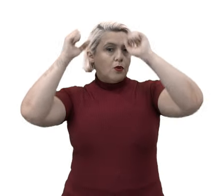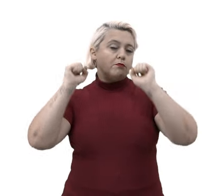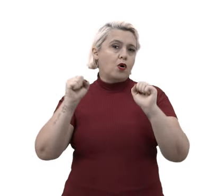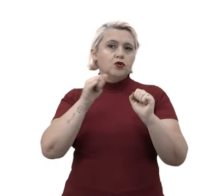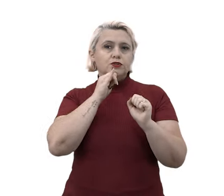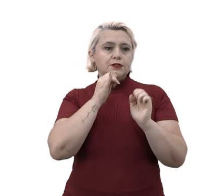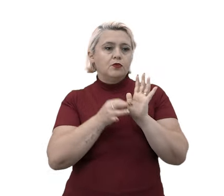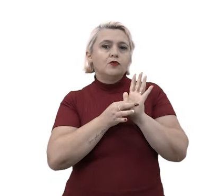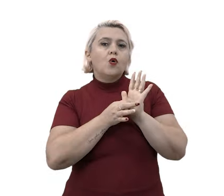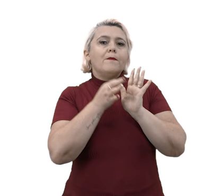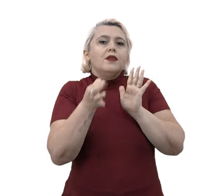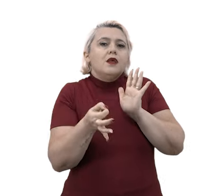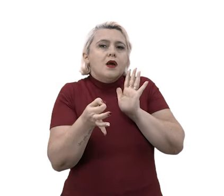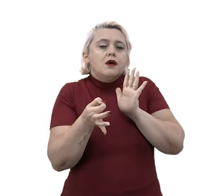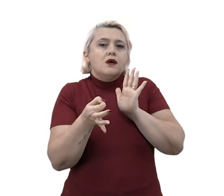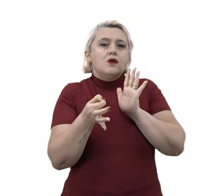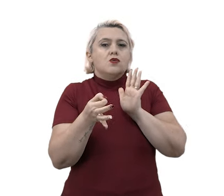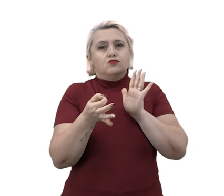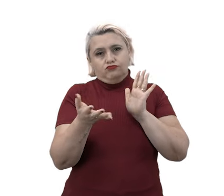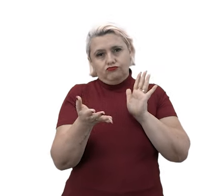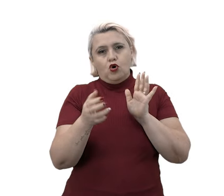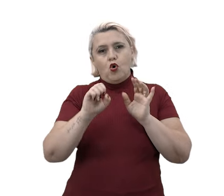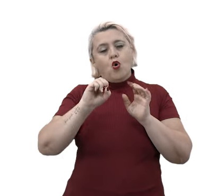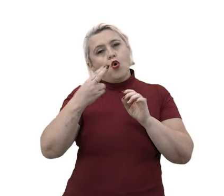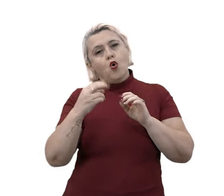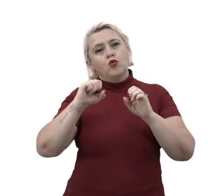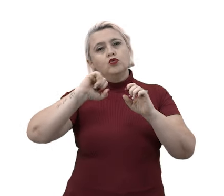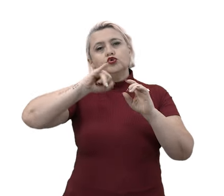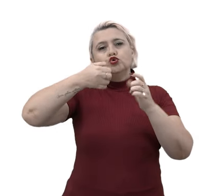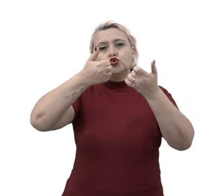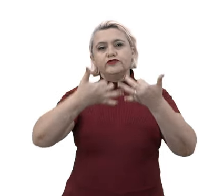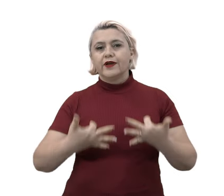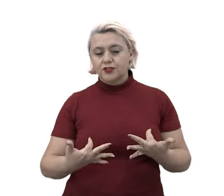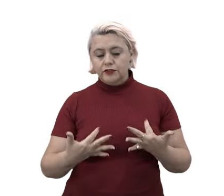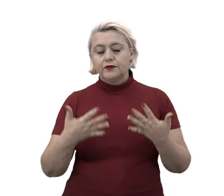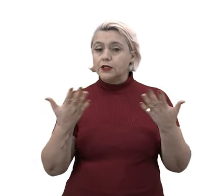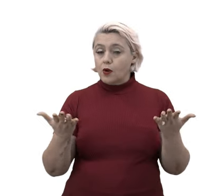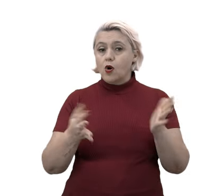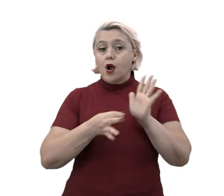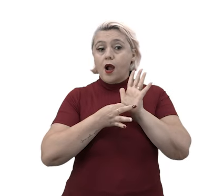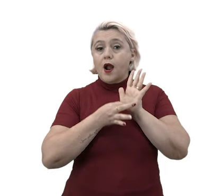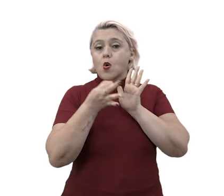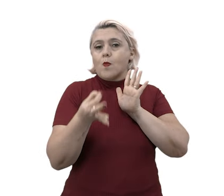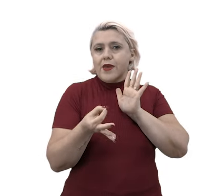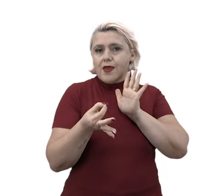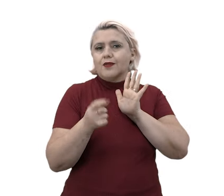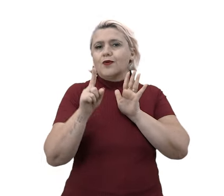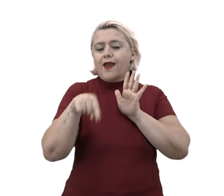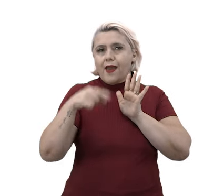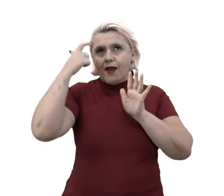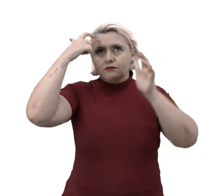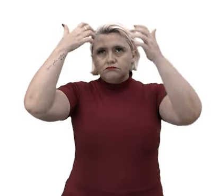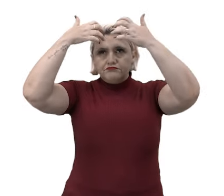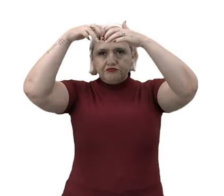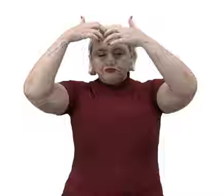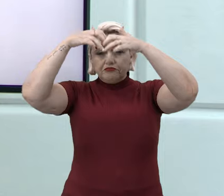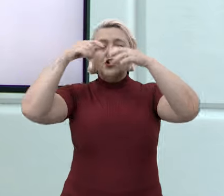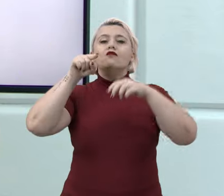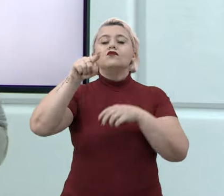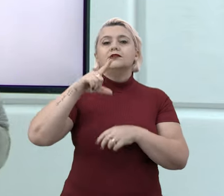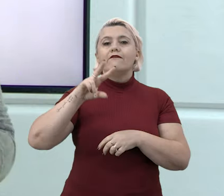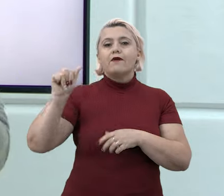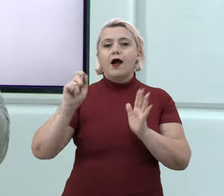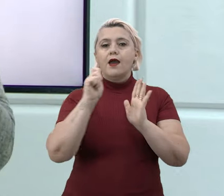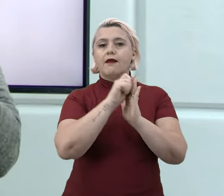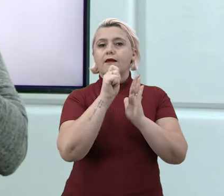pode ser um recurso, um fundamento ou uma justificativa. Então, tá, o argumento é o raciocínio que você